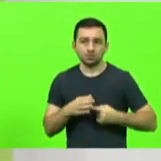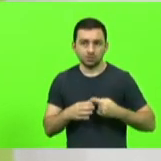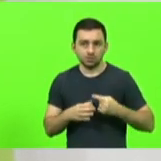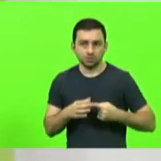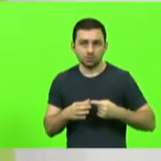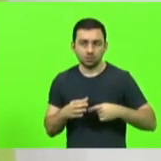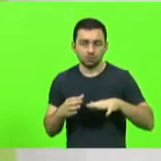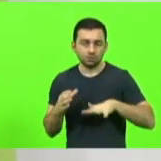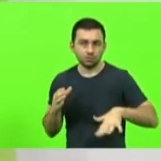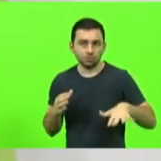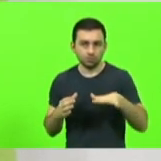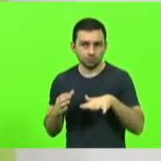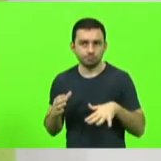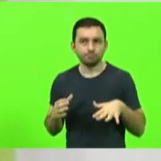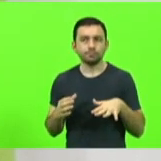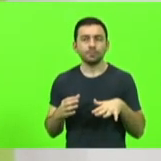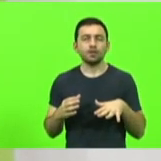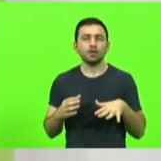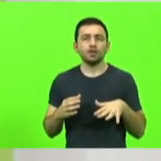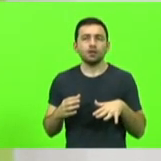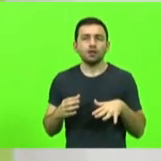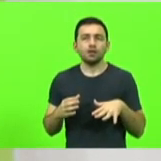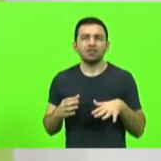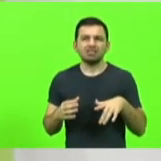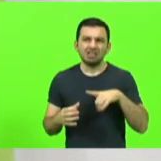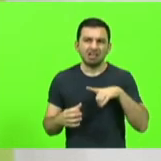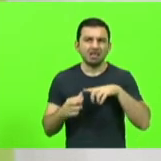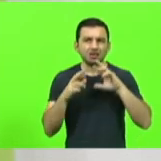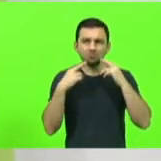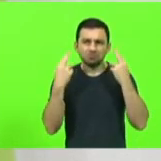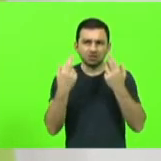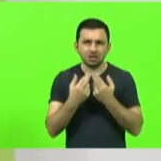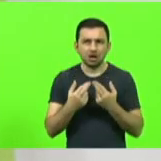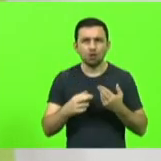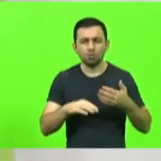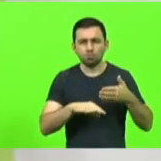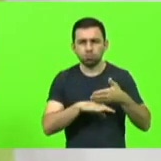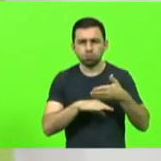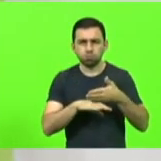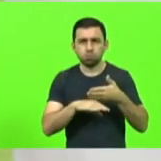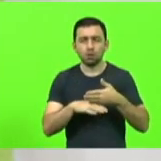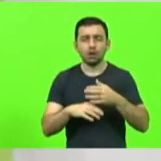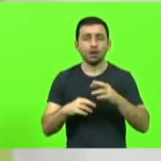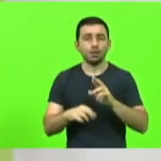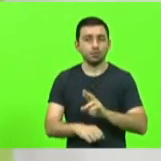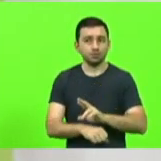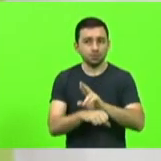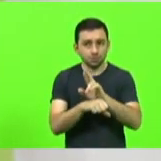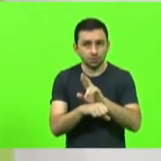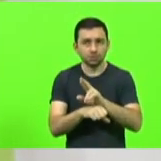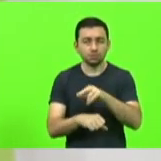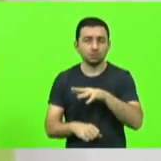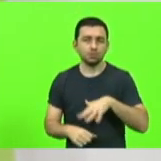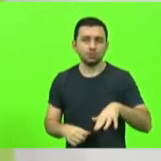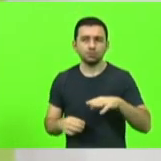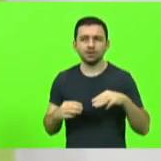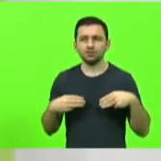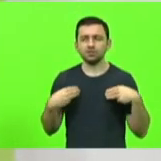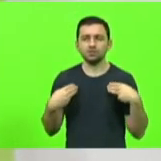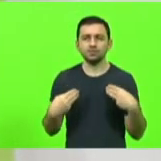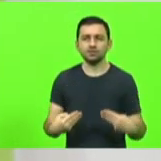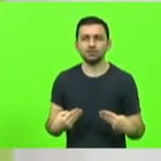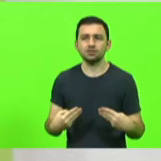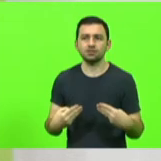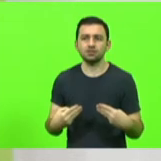energia nós realizamos várias reuniões aqui com representantes do Ministério das Minas e Energia e com